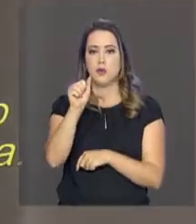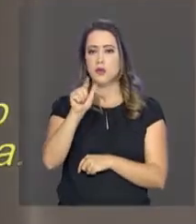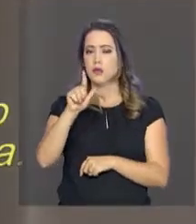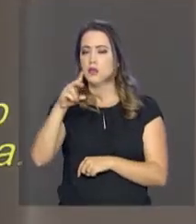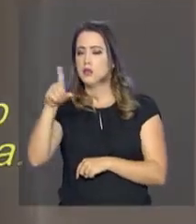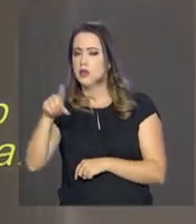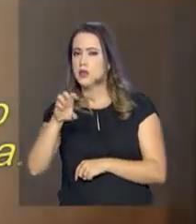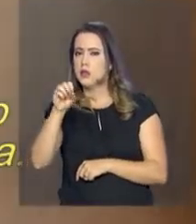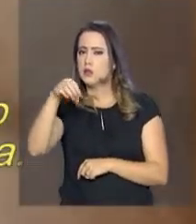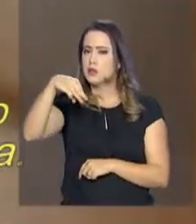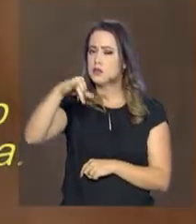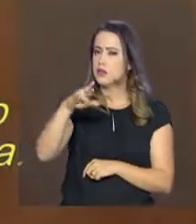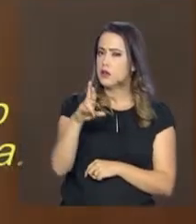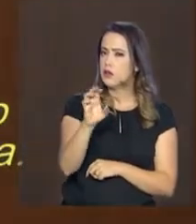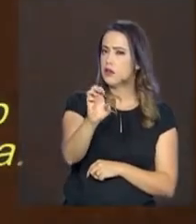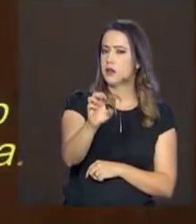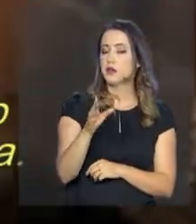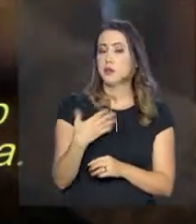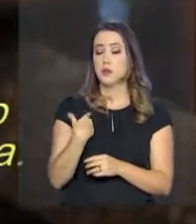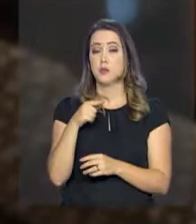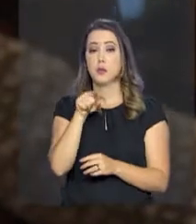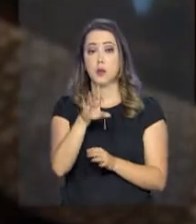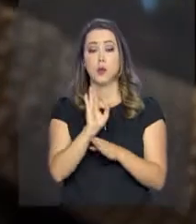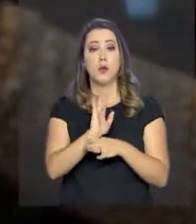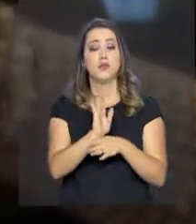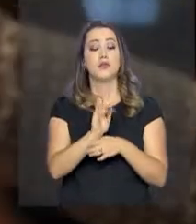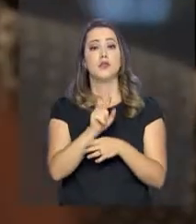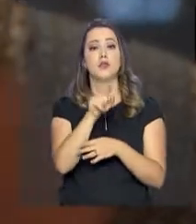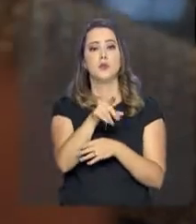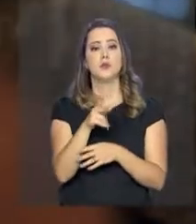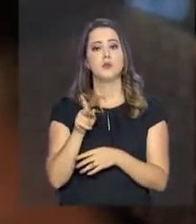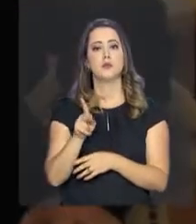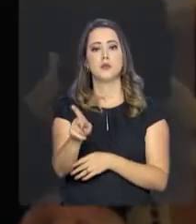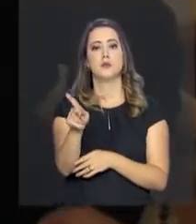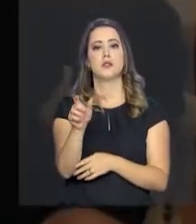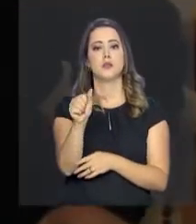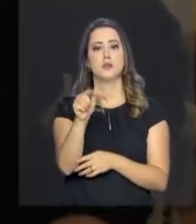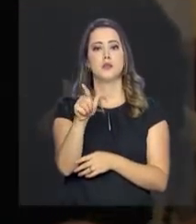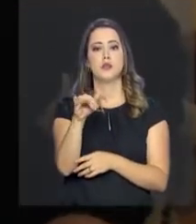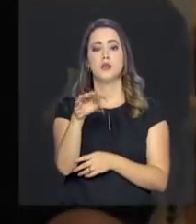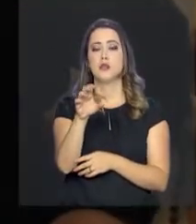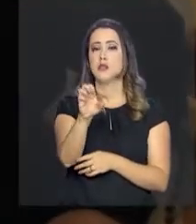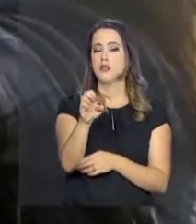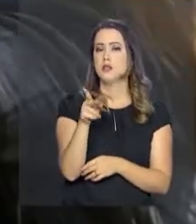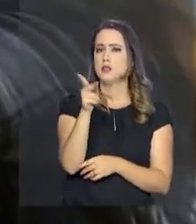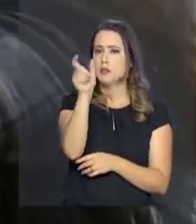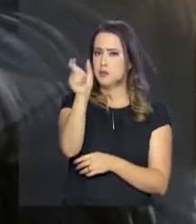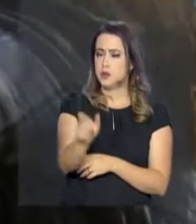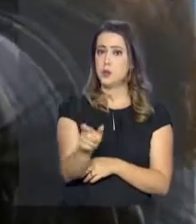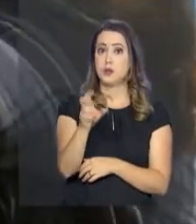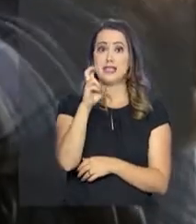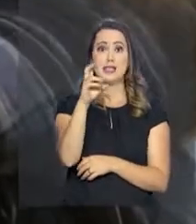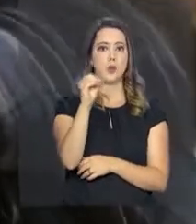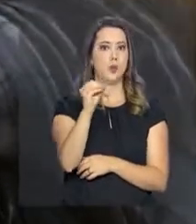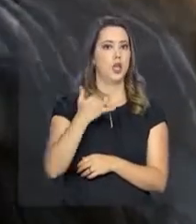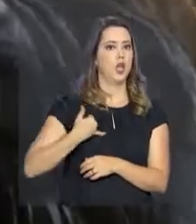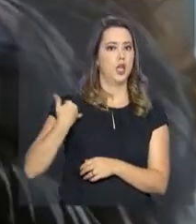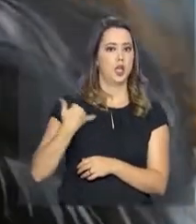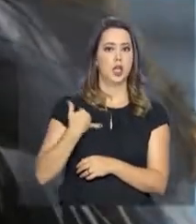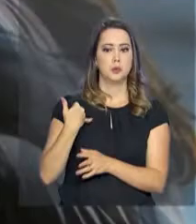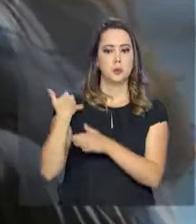produção premiada nos cinemas em 2014. O filme Pra Sempre Alice conta a história de uma linguista que, aos 50 anos,